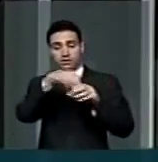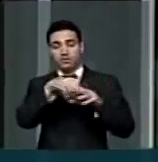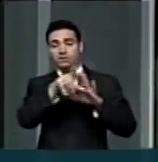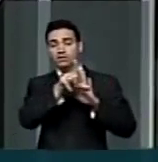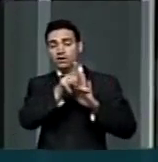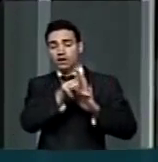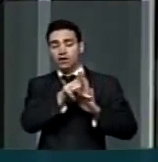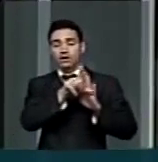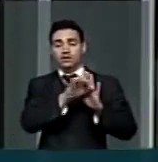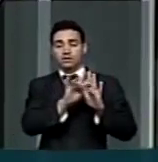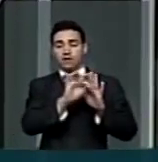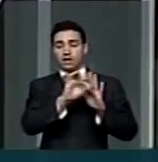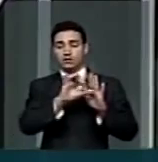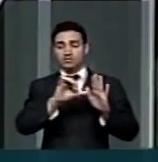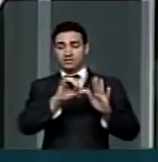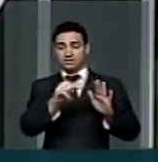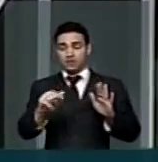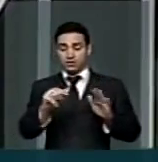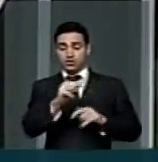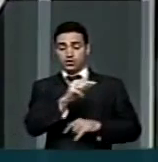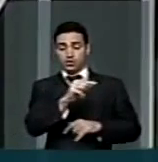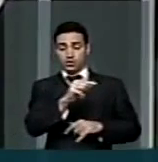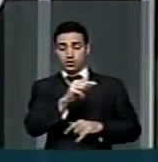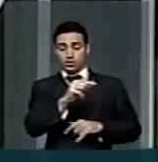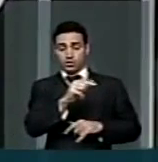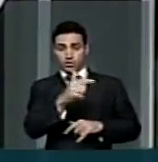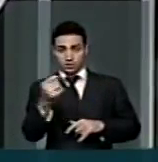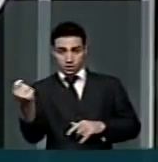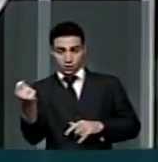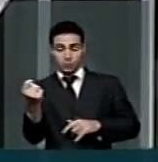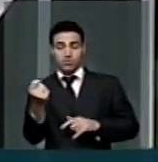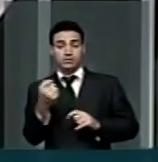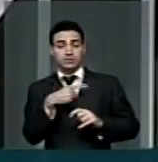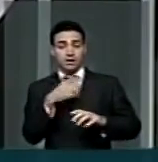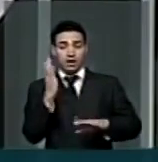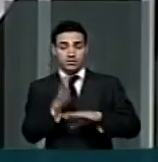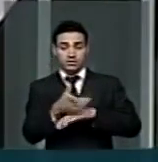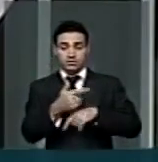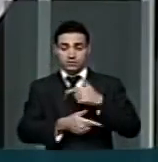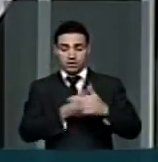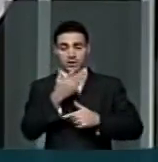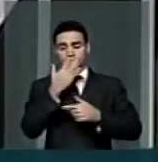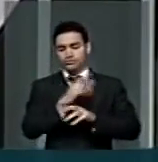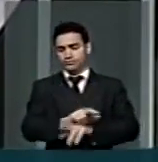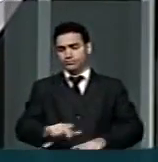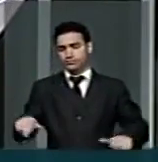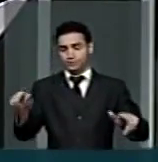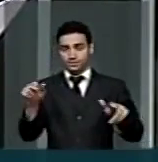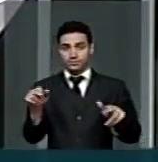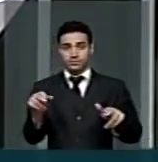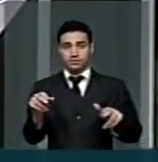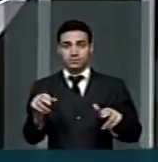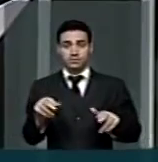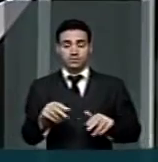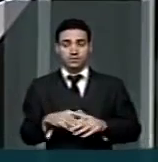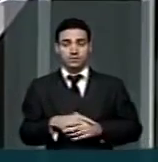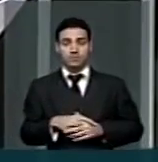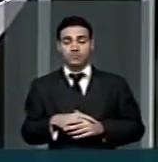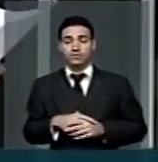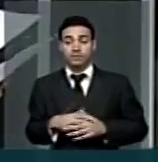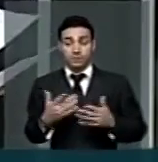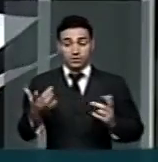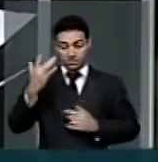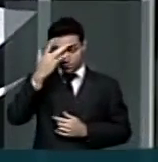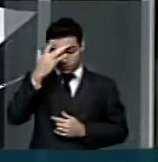1097-2000, tendo acesso a atividades diversas. Com efeito, esses